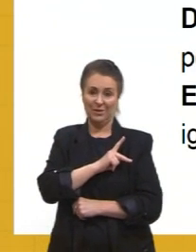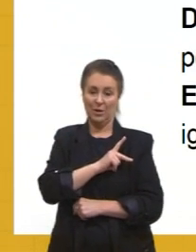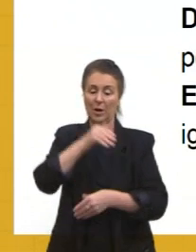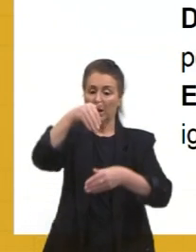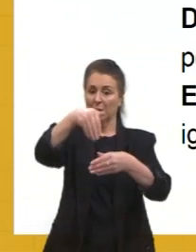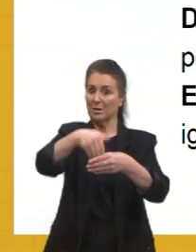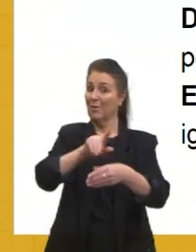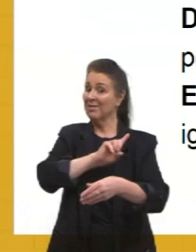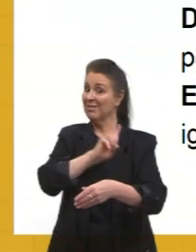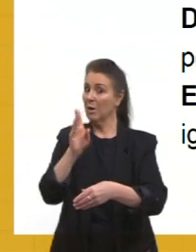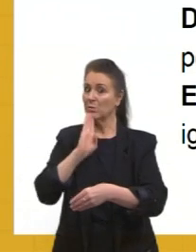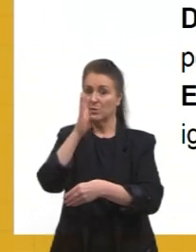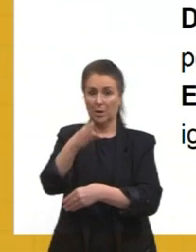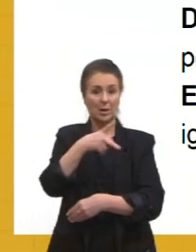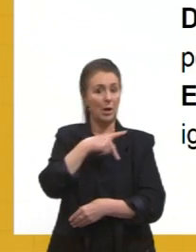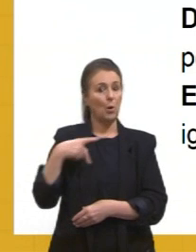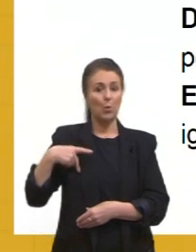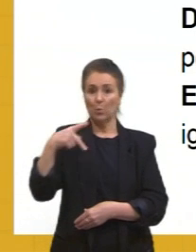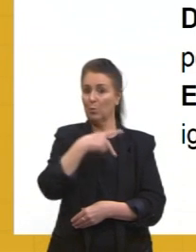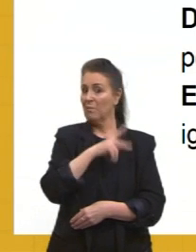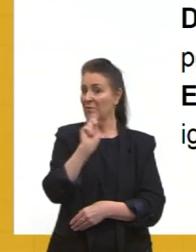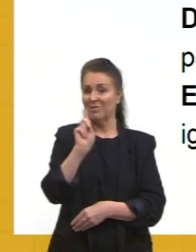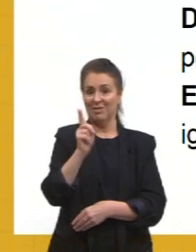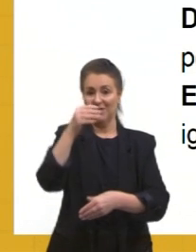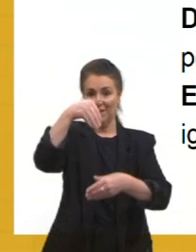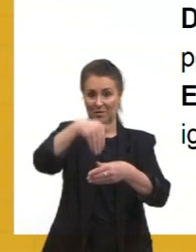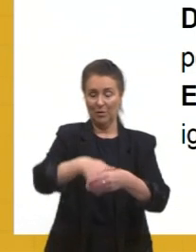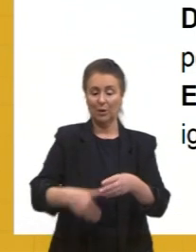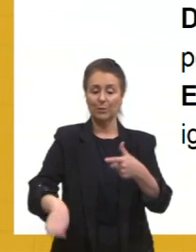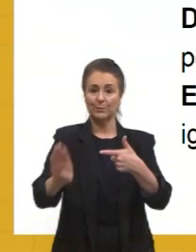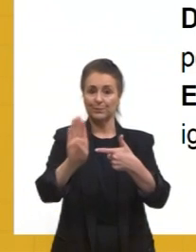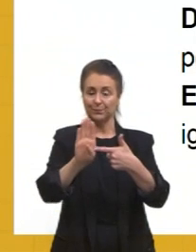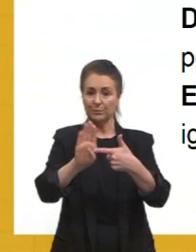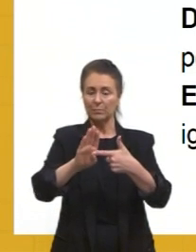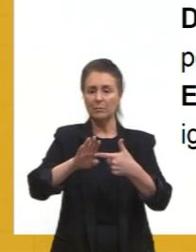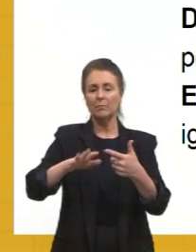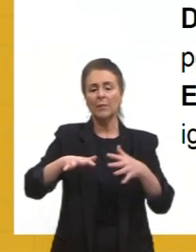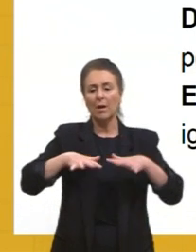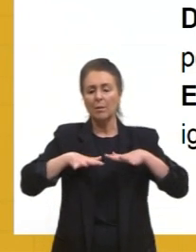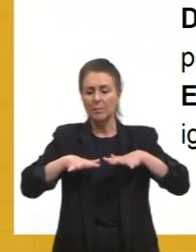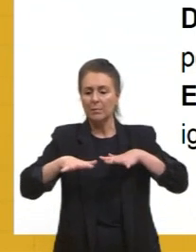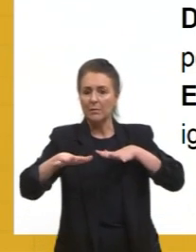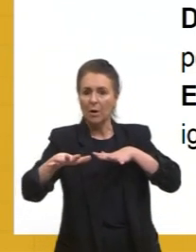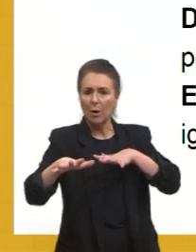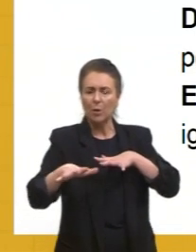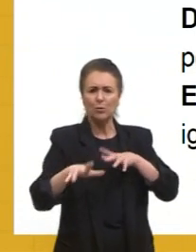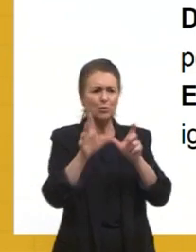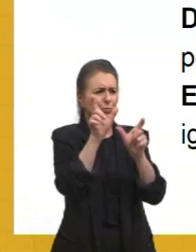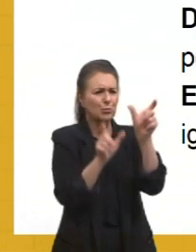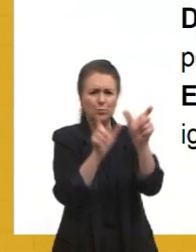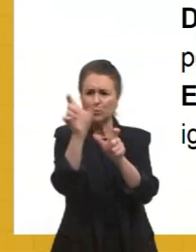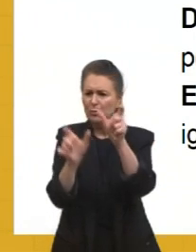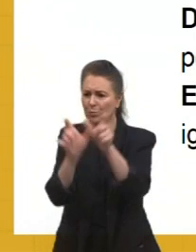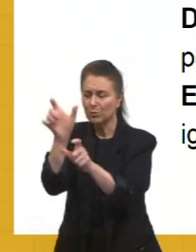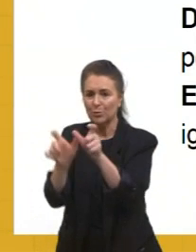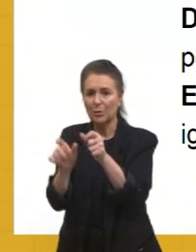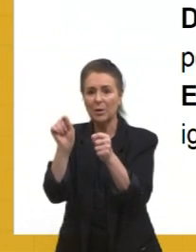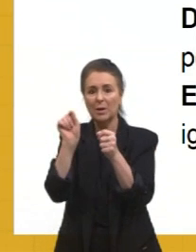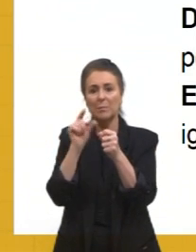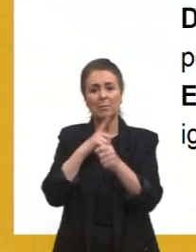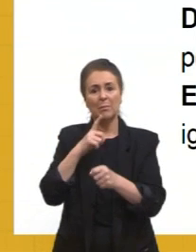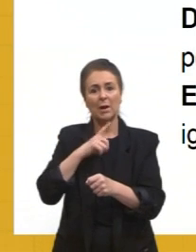povo não vota. Opção B. A manifestação de milhares de pessoas em prol da realização